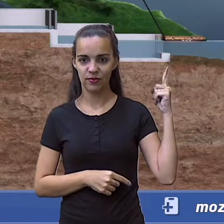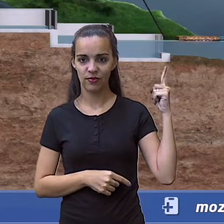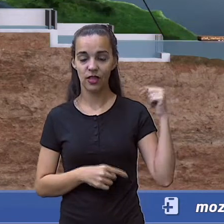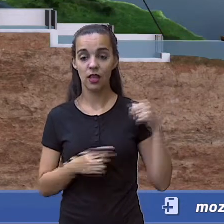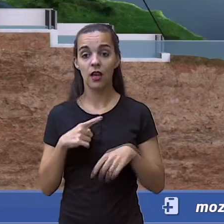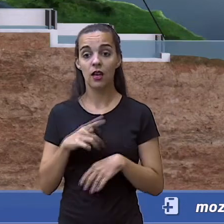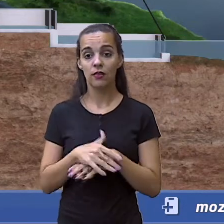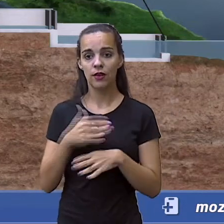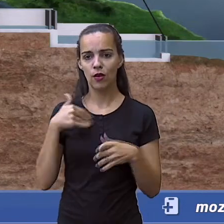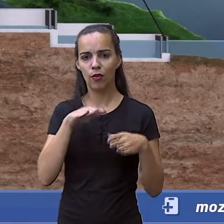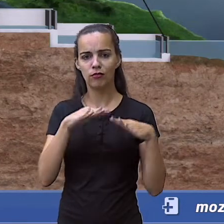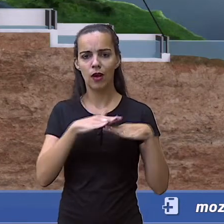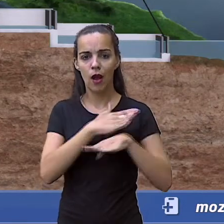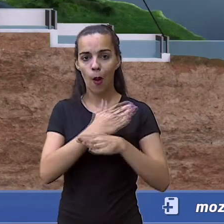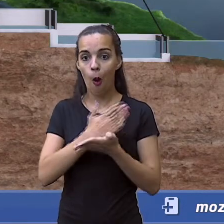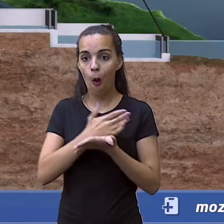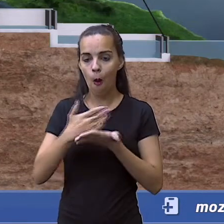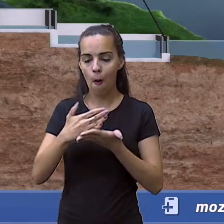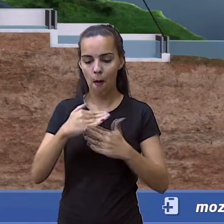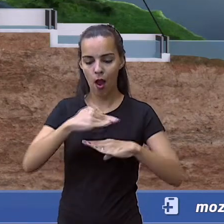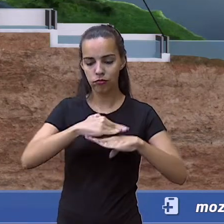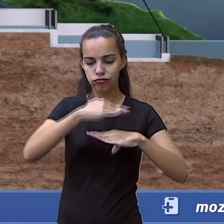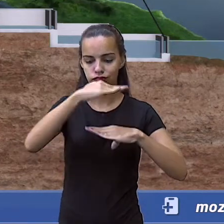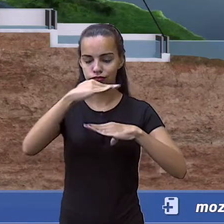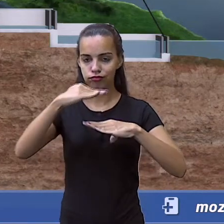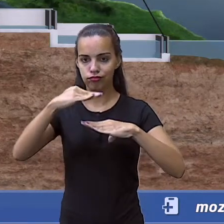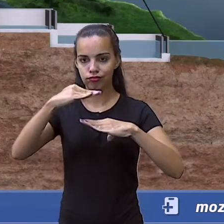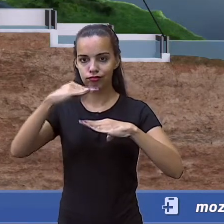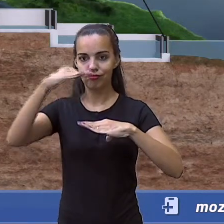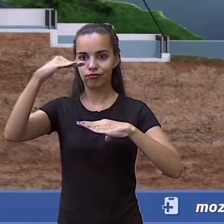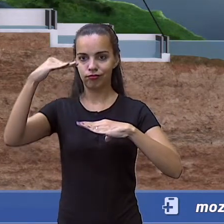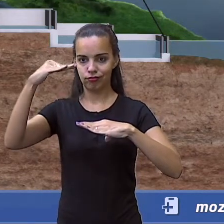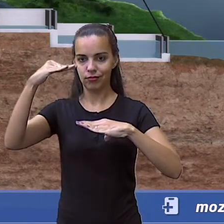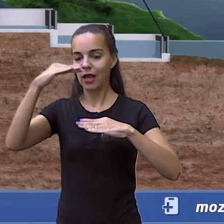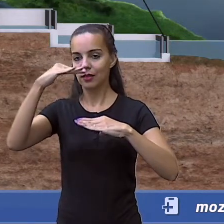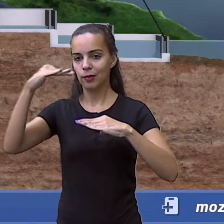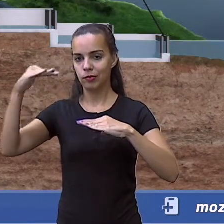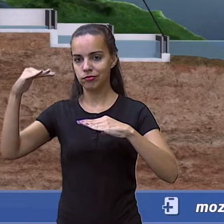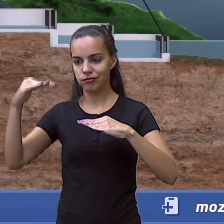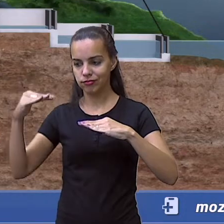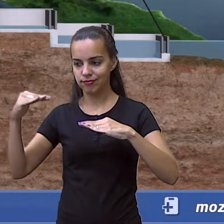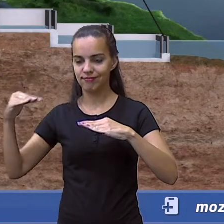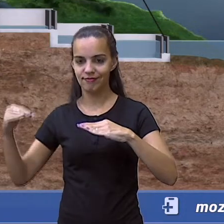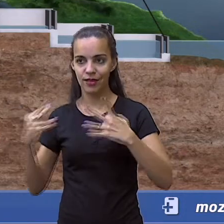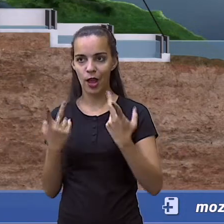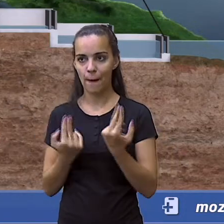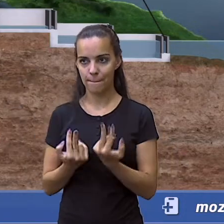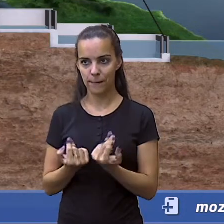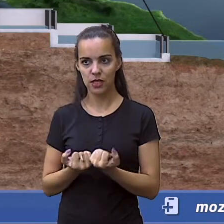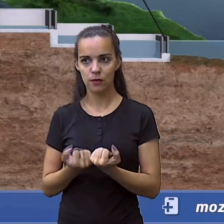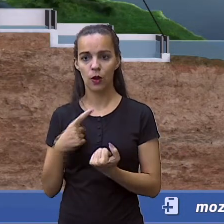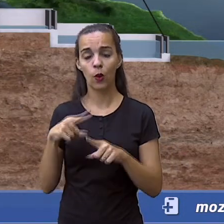reduzir em milhares de quilômetros a viagem